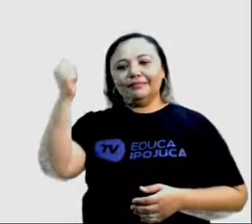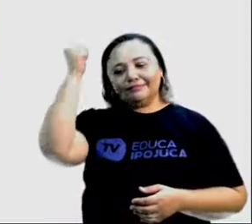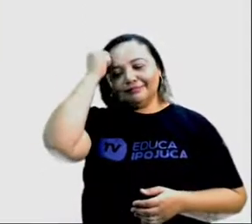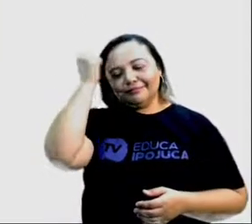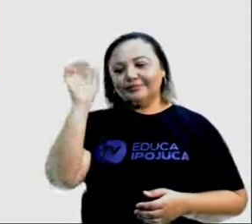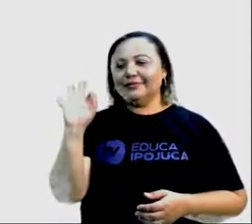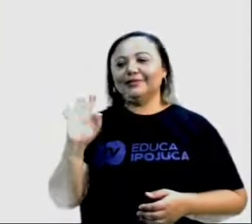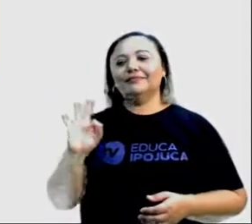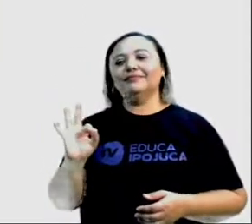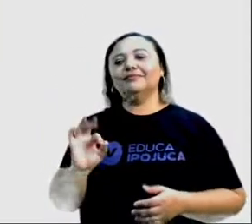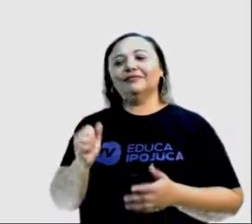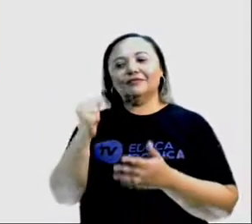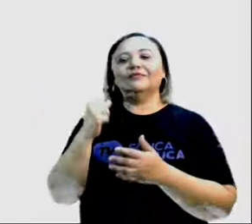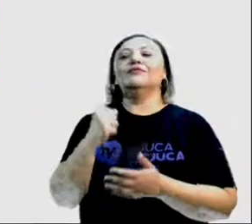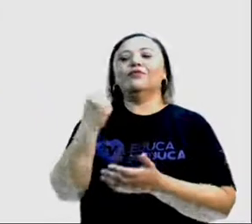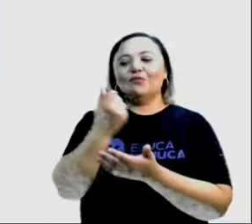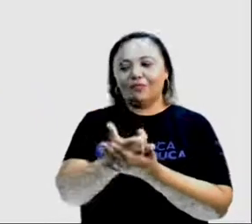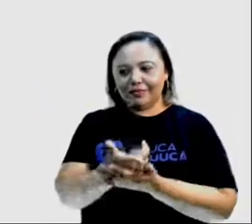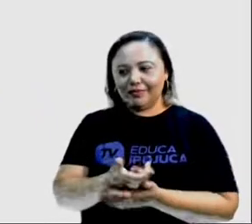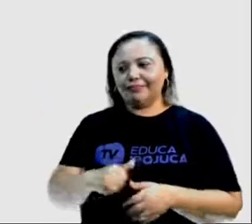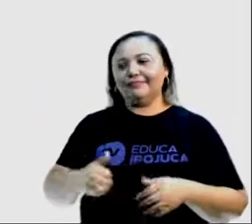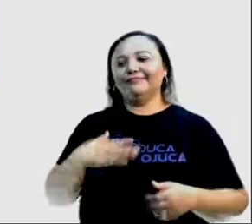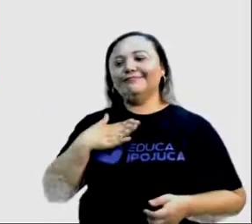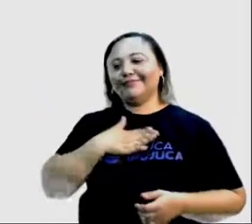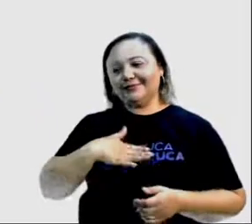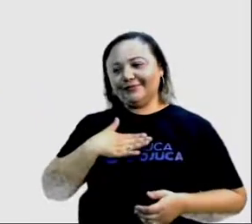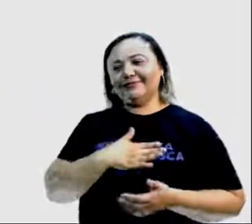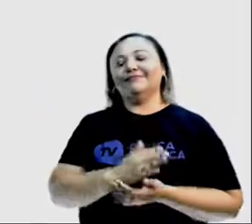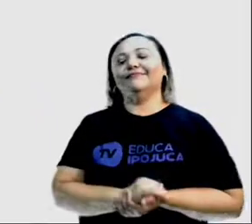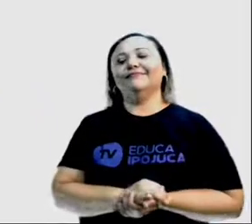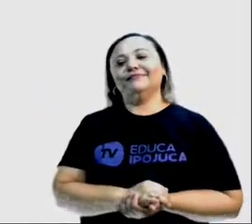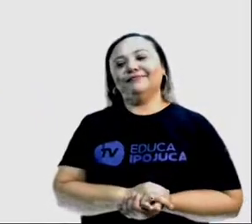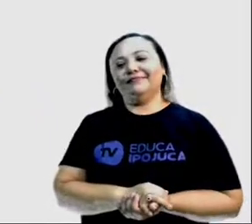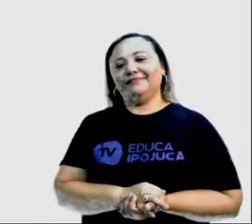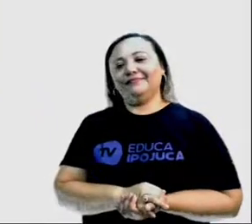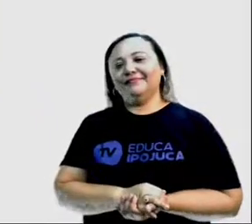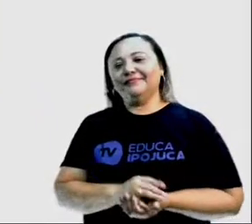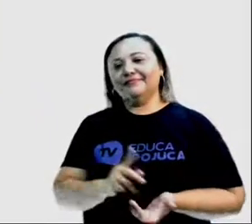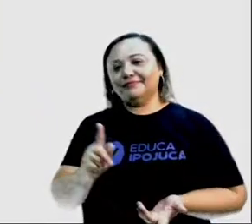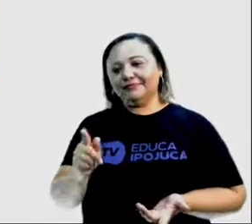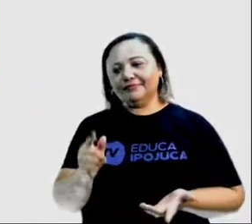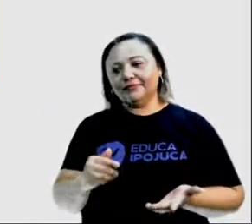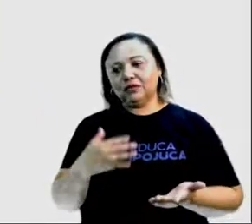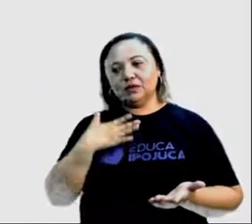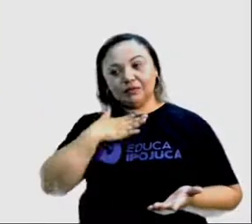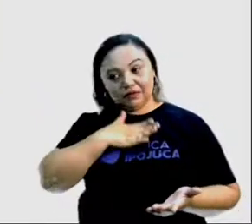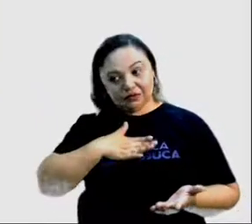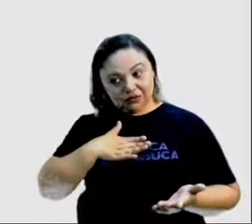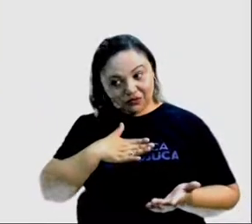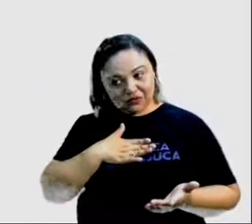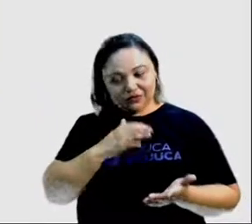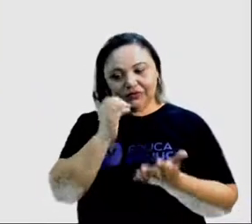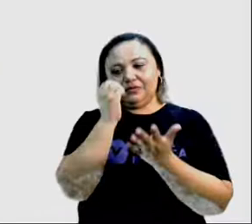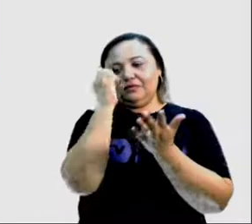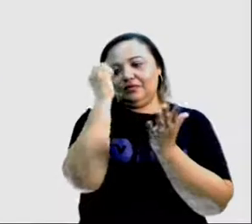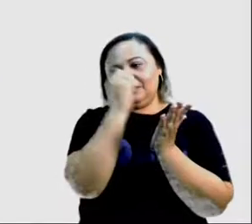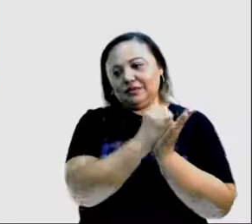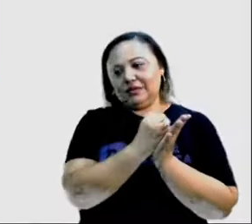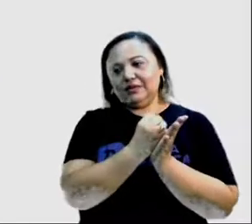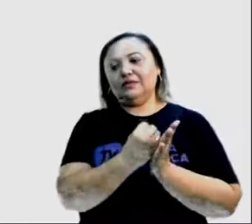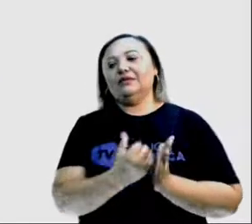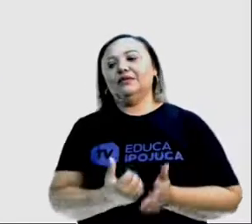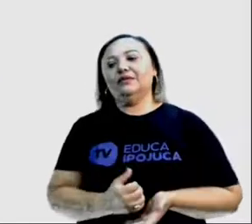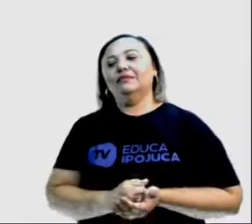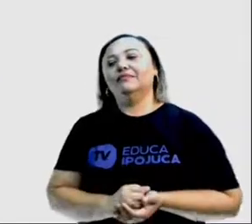Então, a gente observa aqui com tantos adjetivos que a gente gosta muito dessa marca. Observe que eu não falei de fatos. Eu não